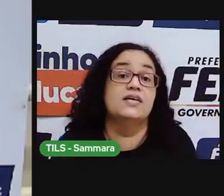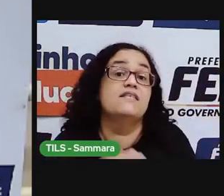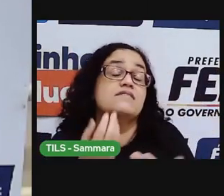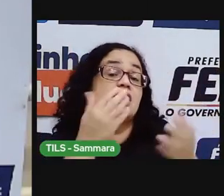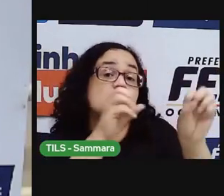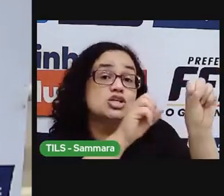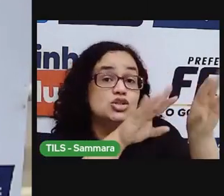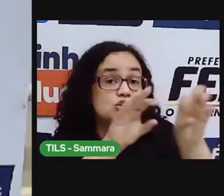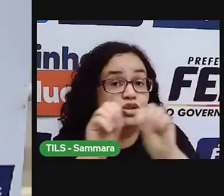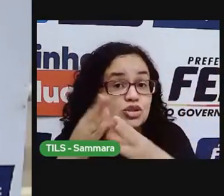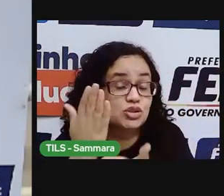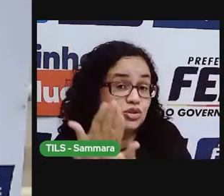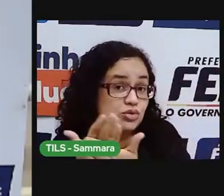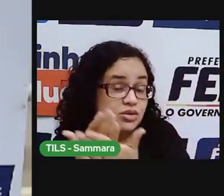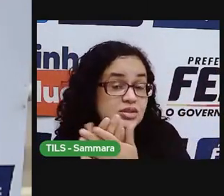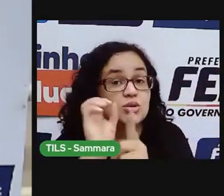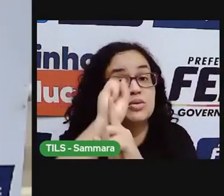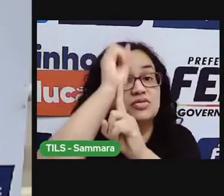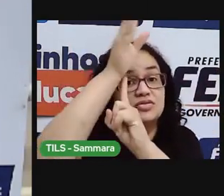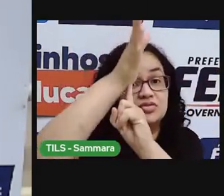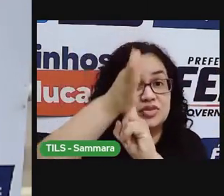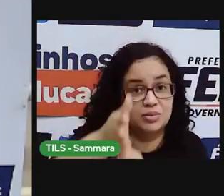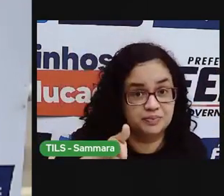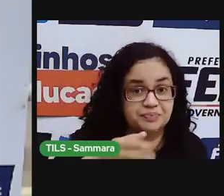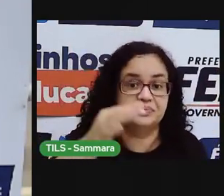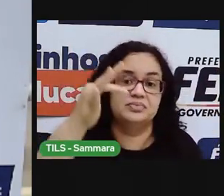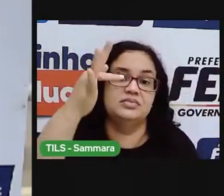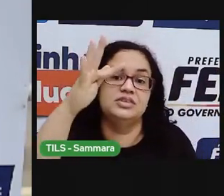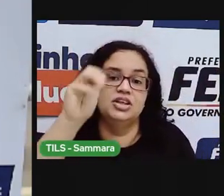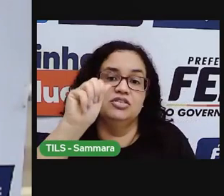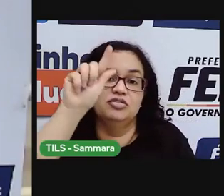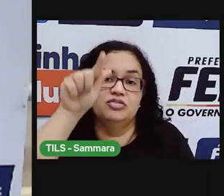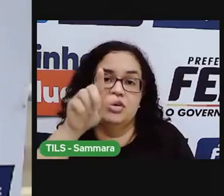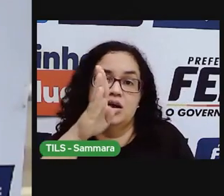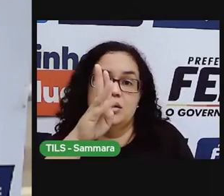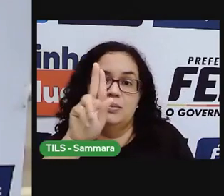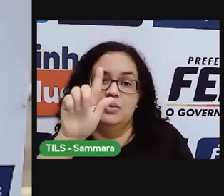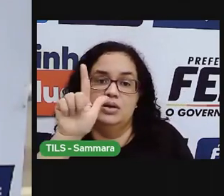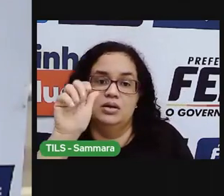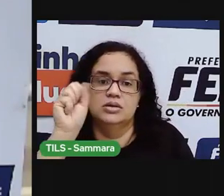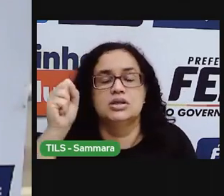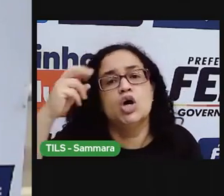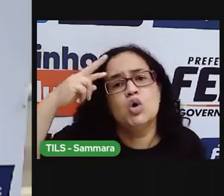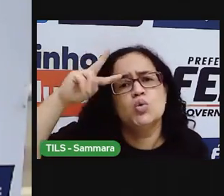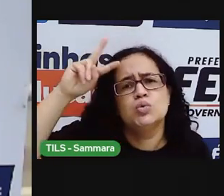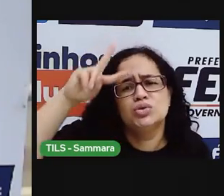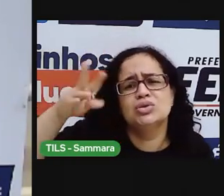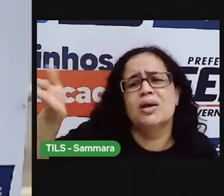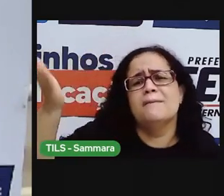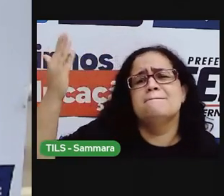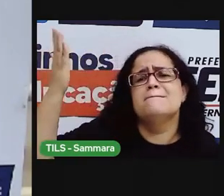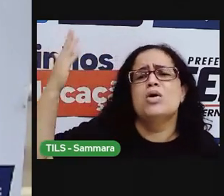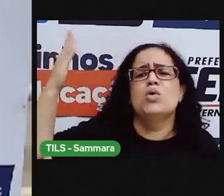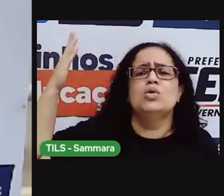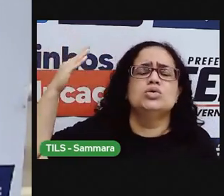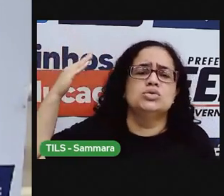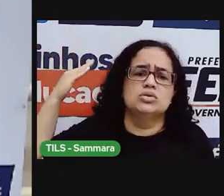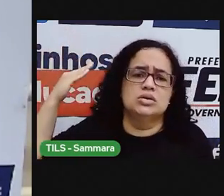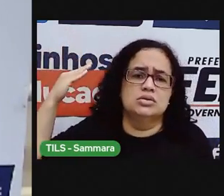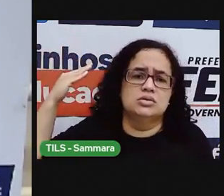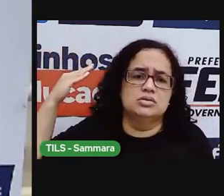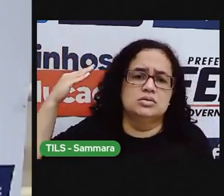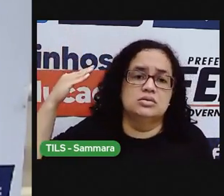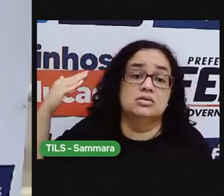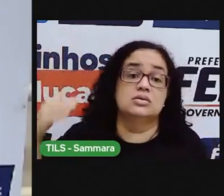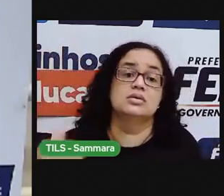A gente vai estudar sobre fábula. As fábulas são histórias que surgiram há muitos anos